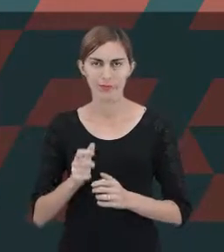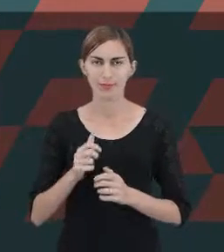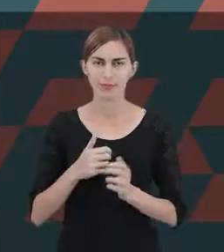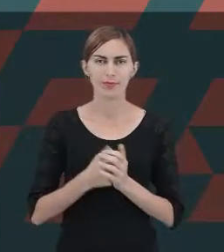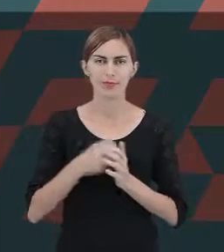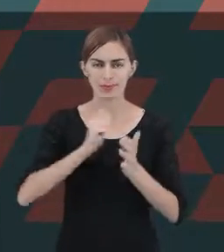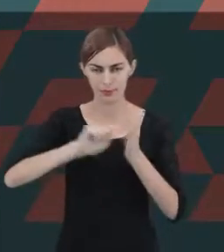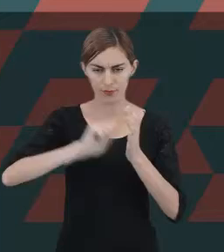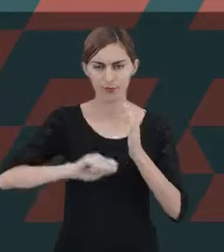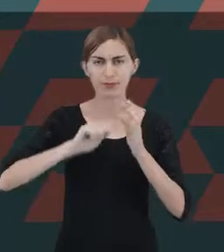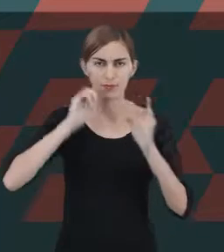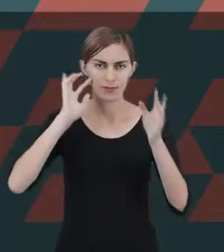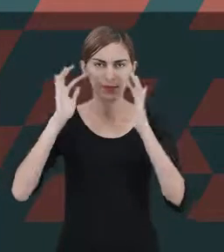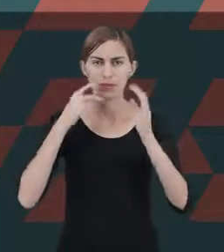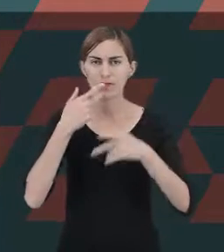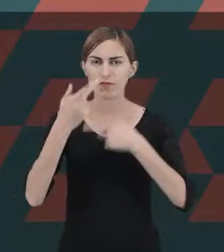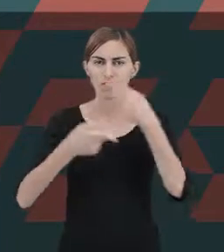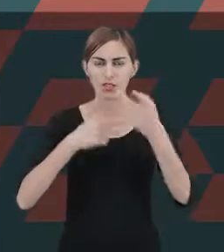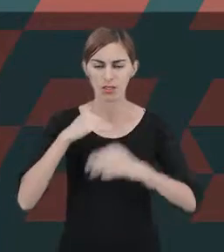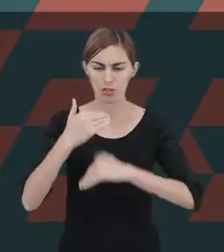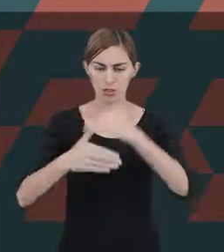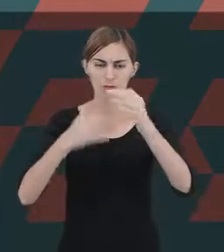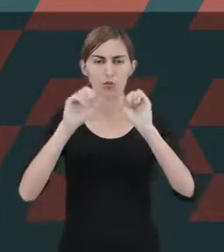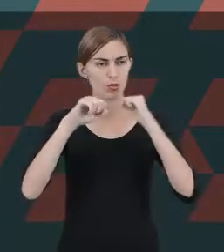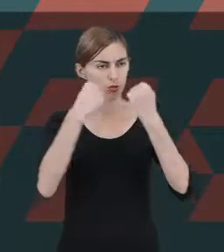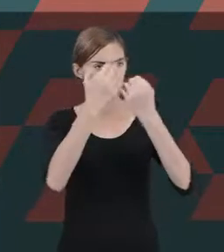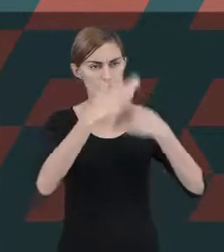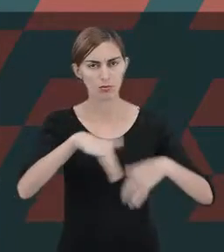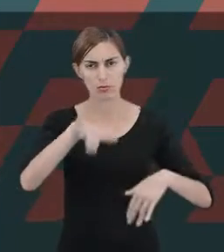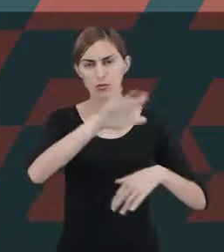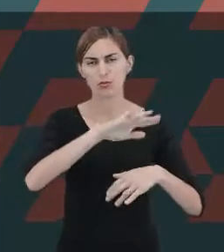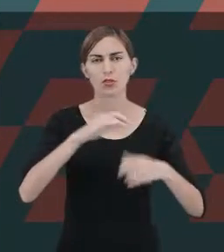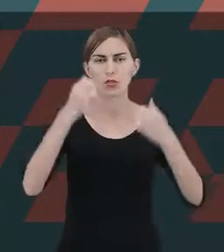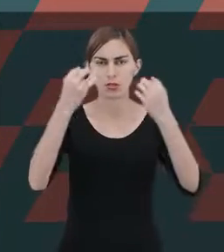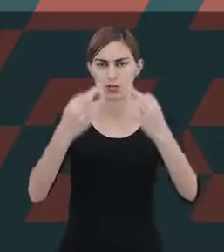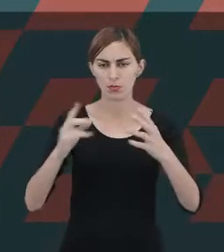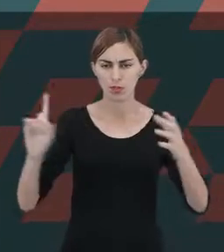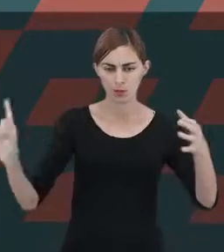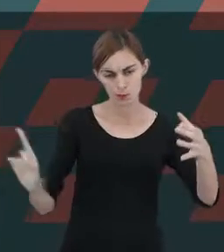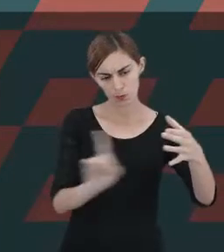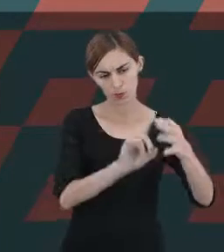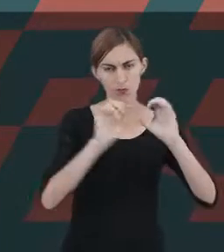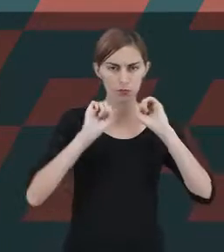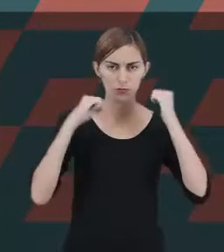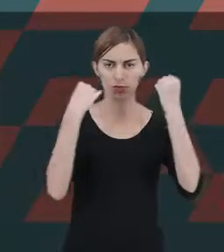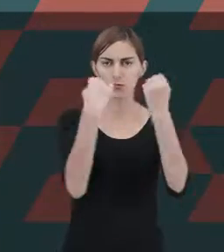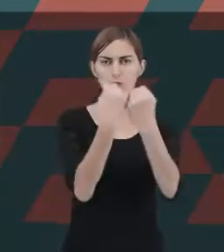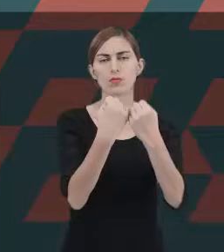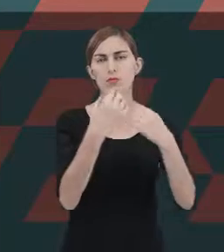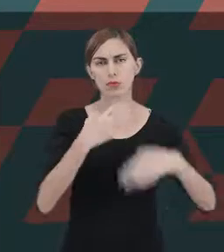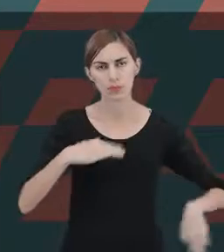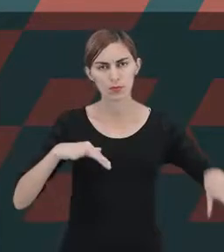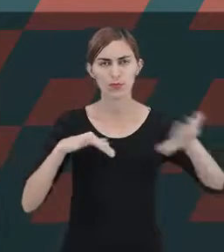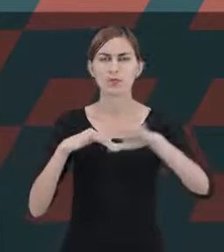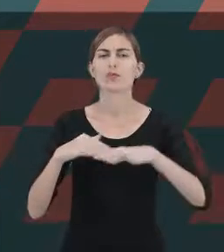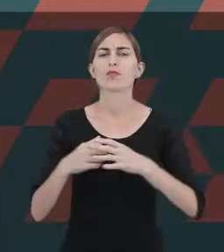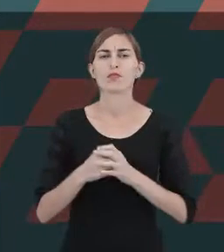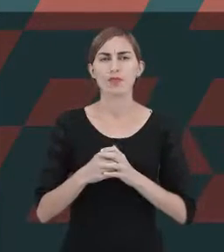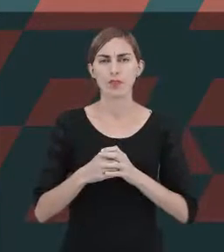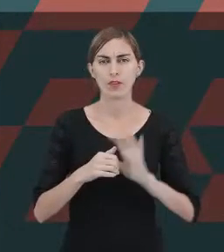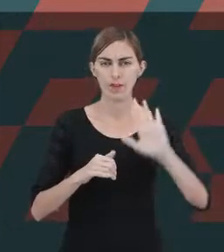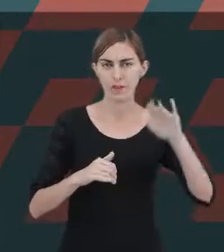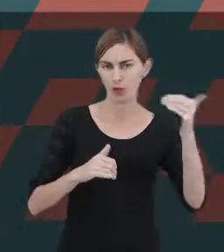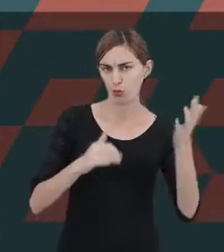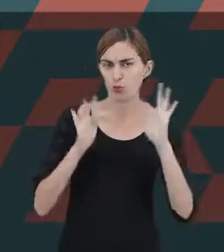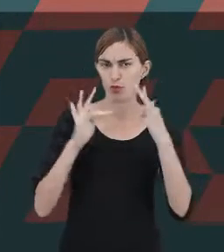social, ele fala da entrada da criança nesse meio social, nesse meio extra-familiar. E